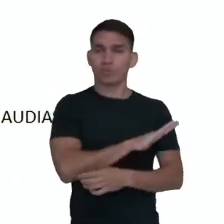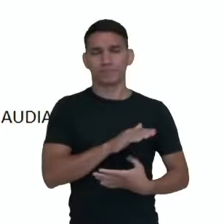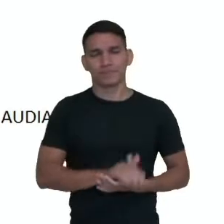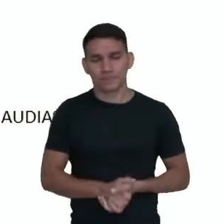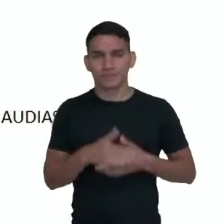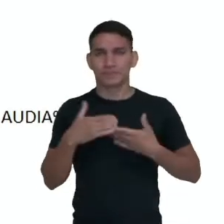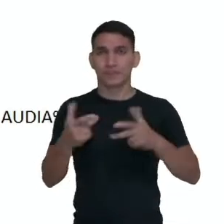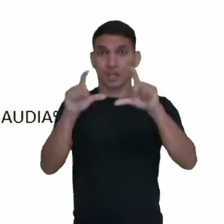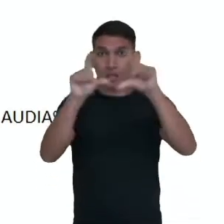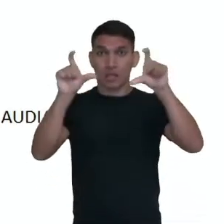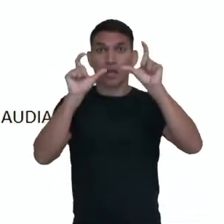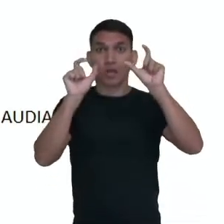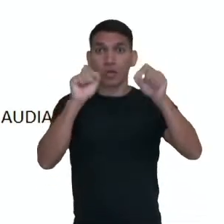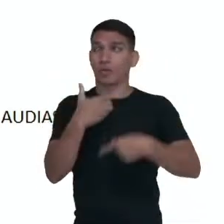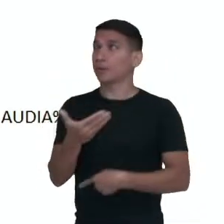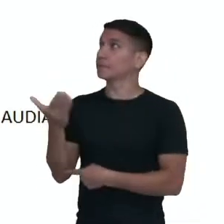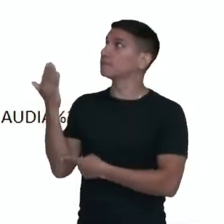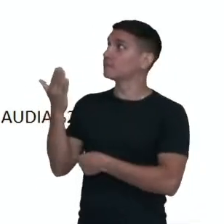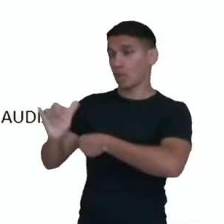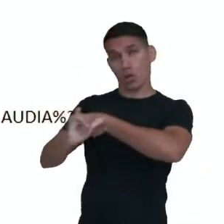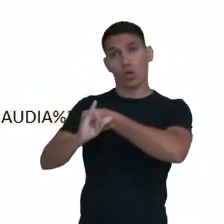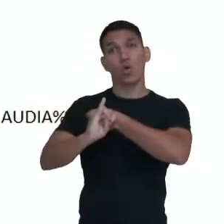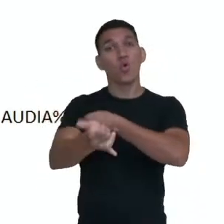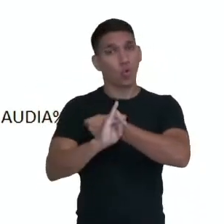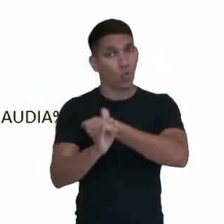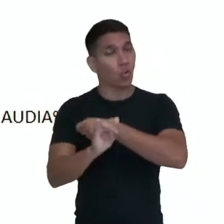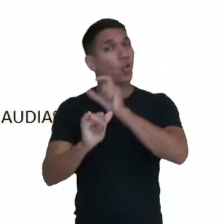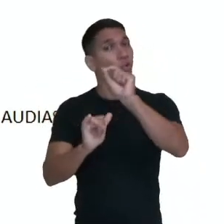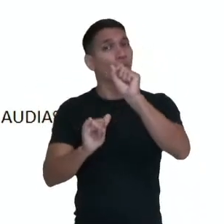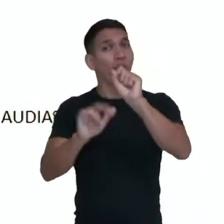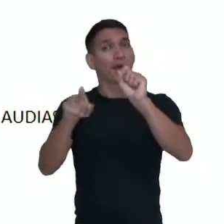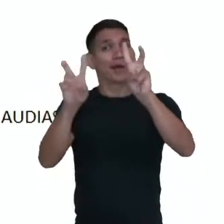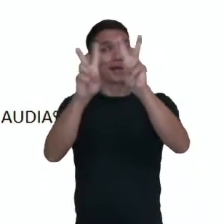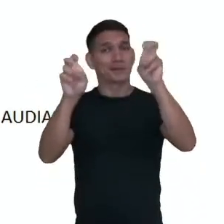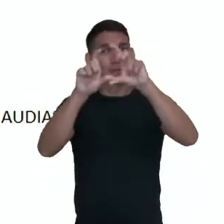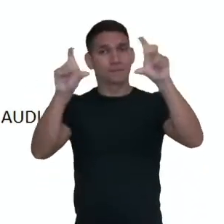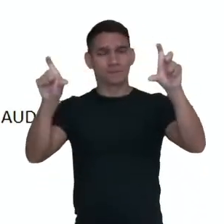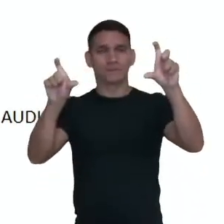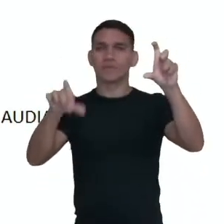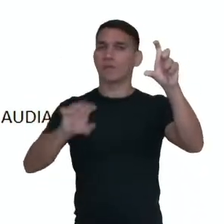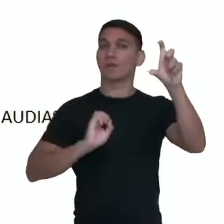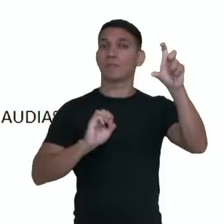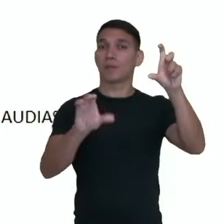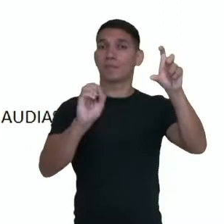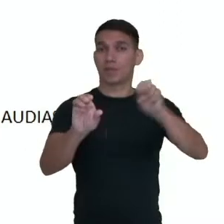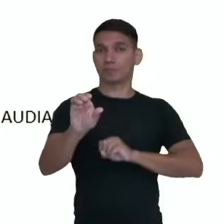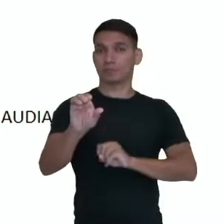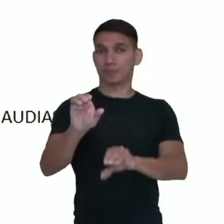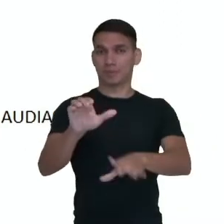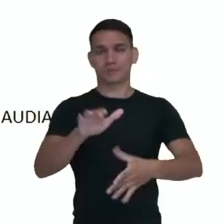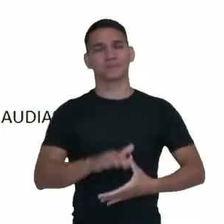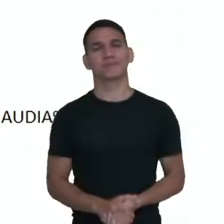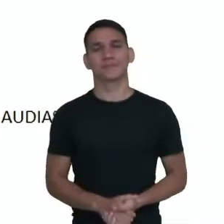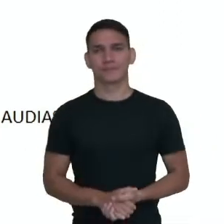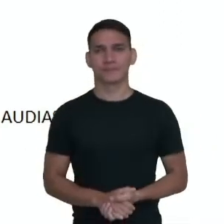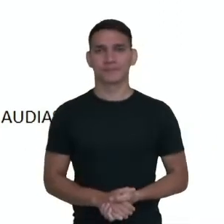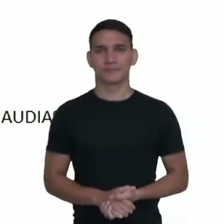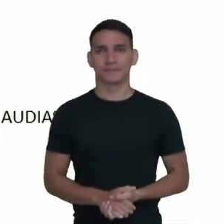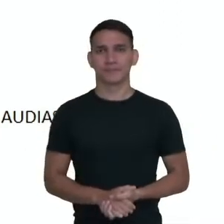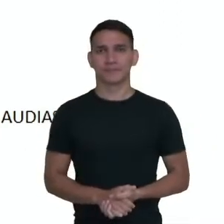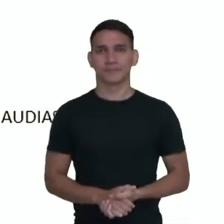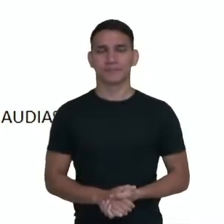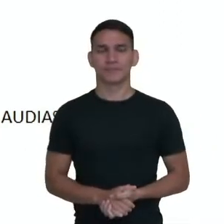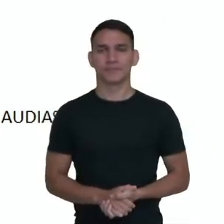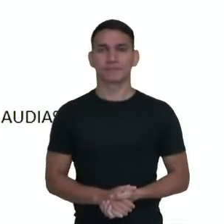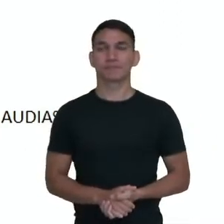Então o título do nosso texto é uma crônica que começa ali com o título que é Educação, Educação.